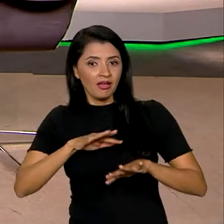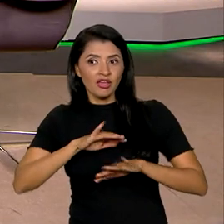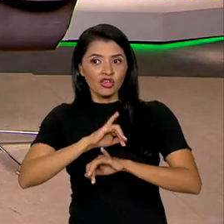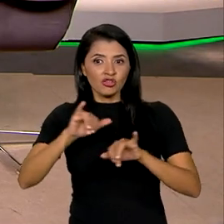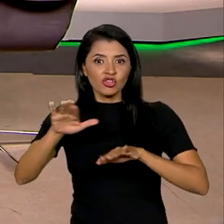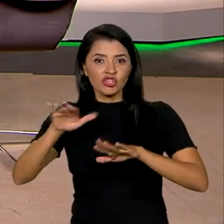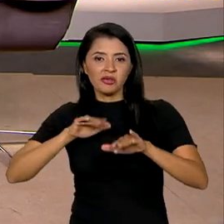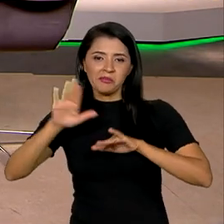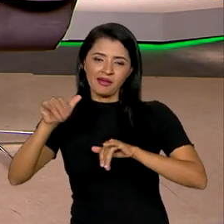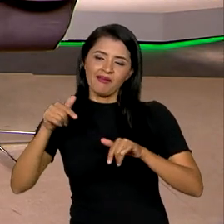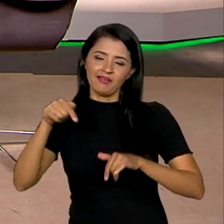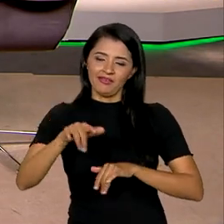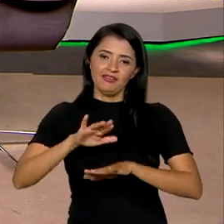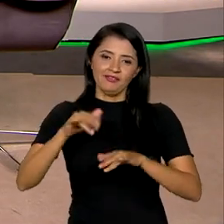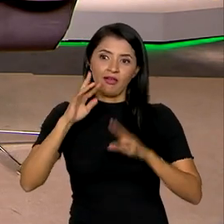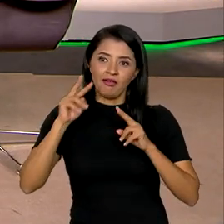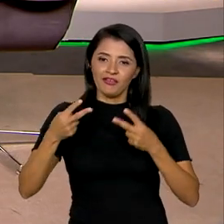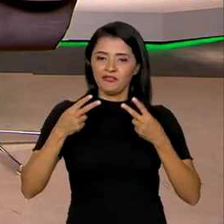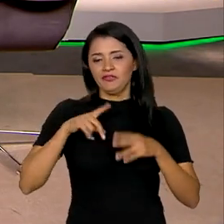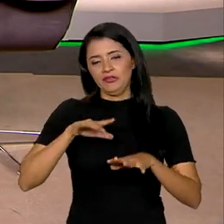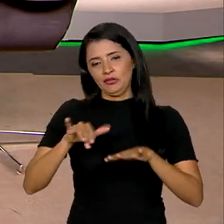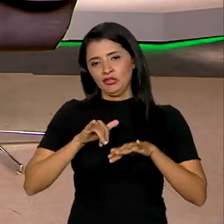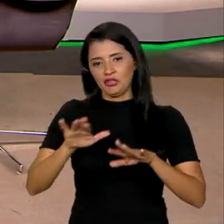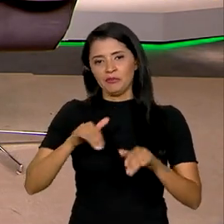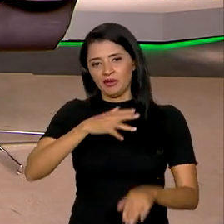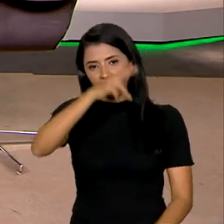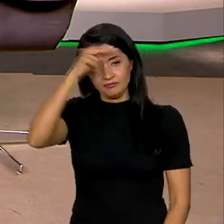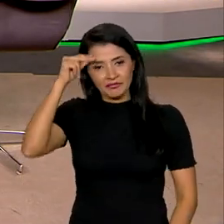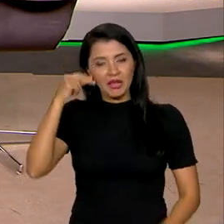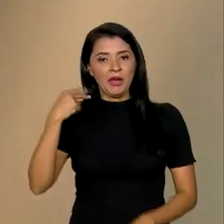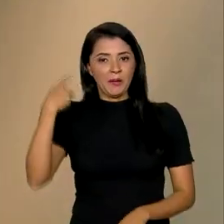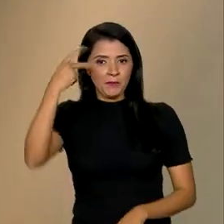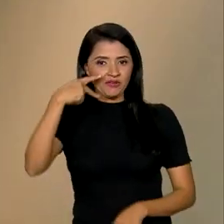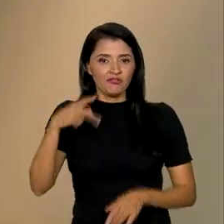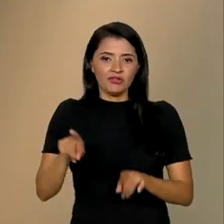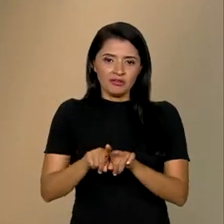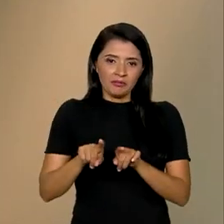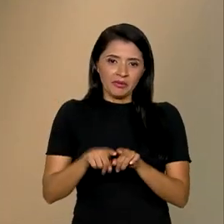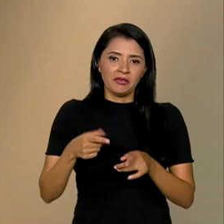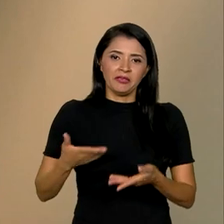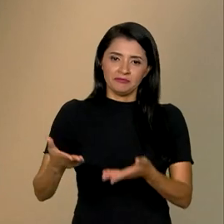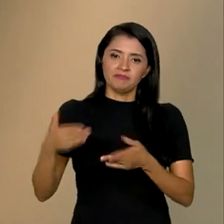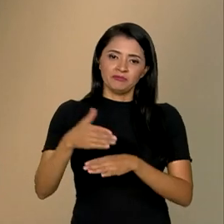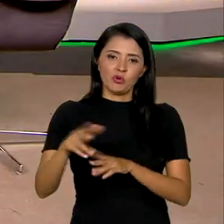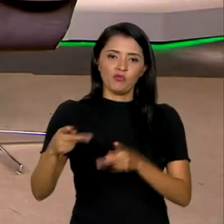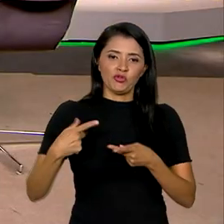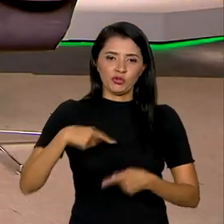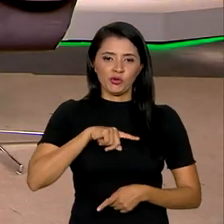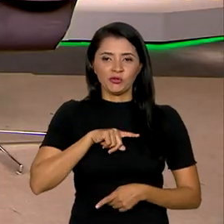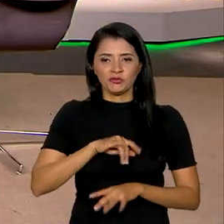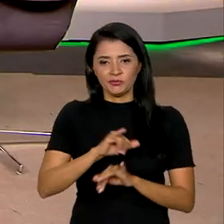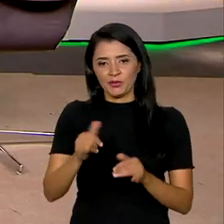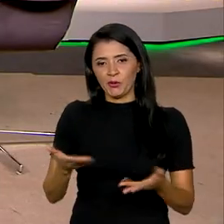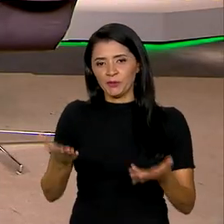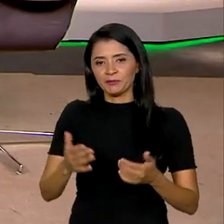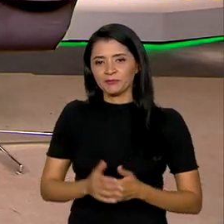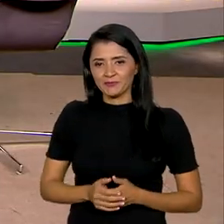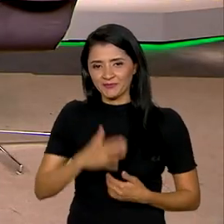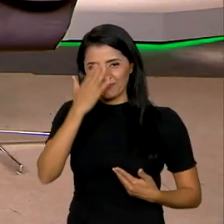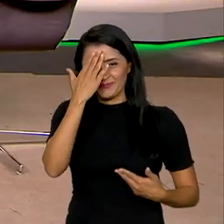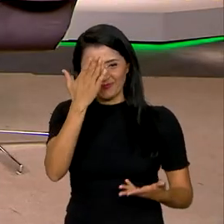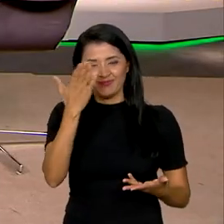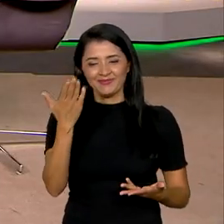os gestores do Estado do Rio de Janeiro, dos municípios, prefeitos e prefeitas, estão aqui também, é o nosso convite. Muito obrigado. Eu que agradeço,